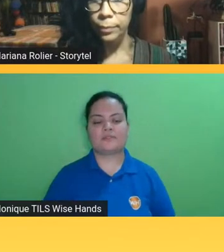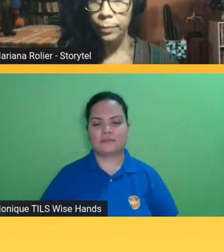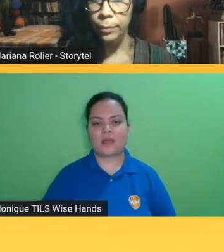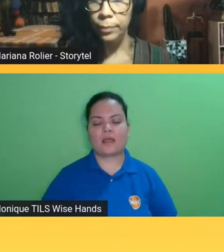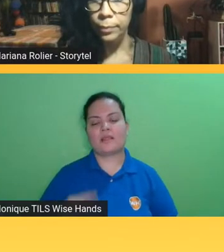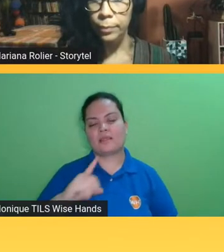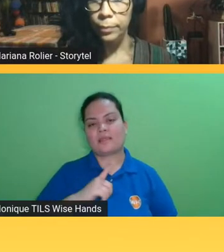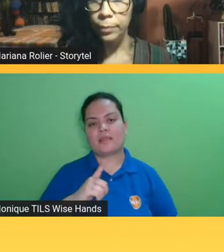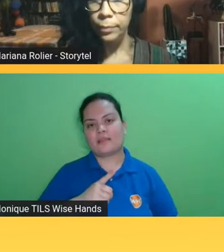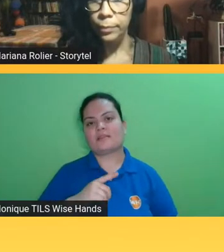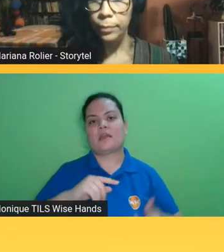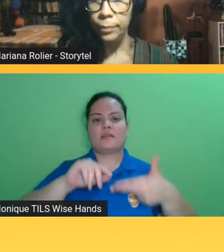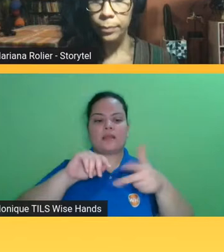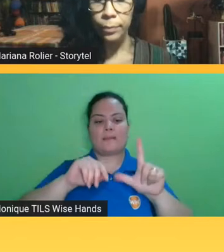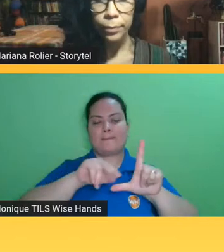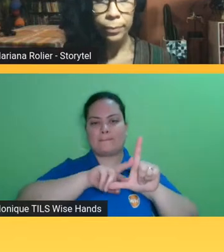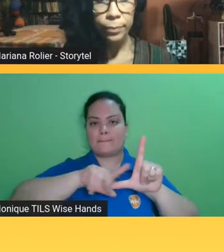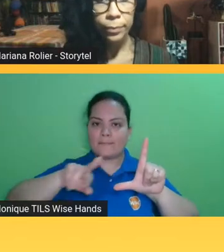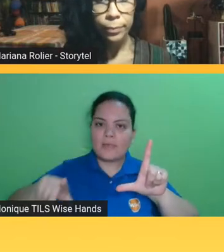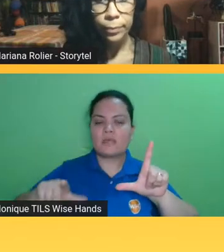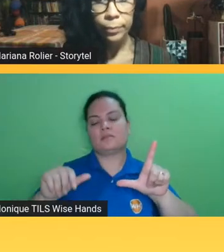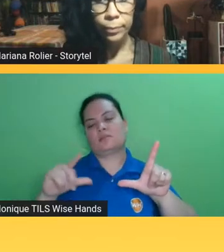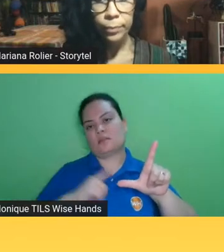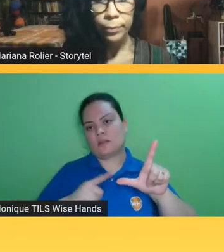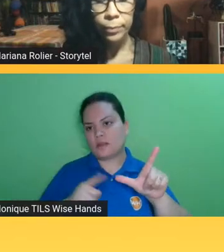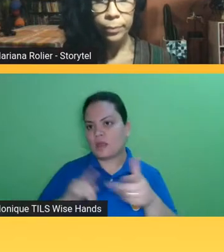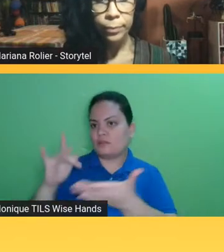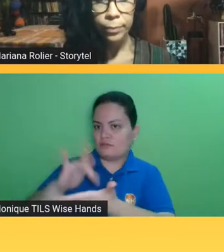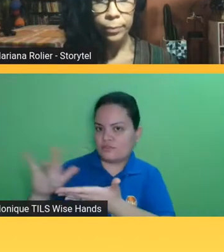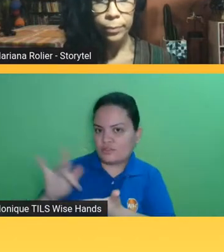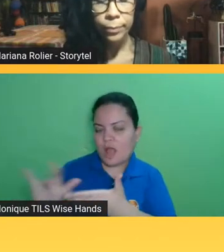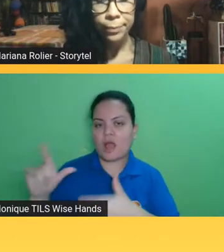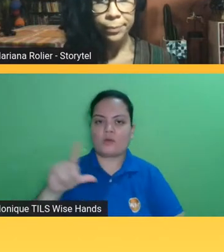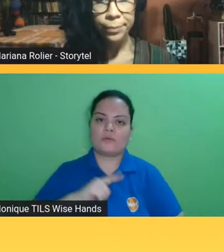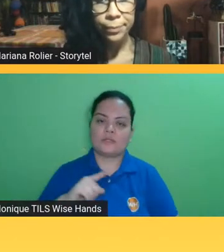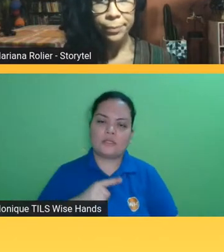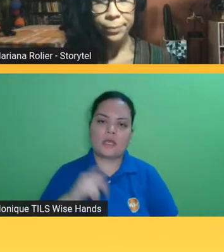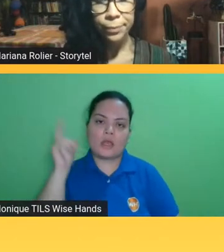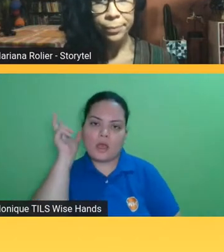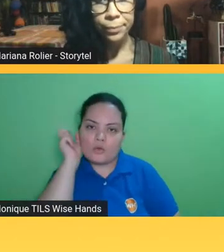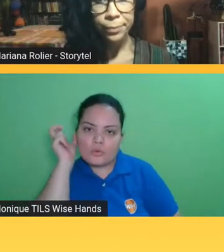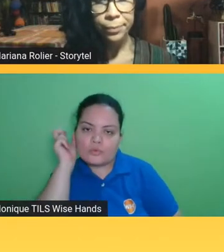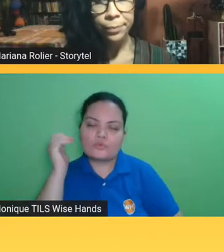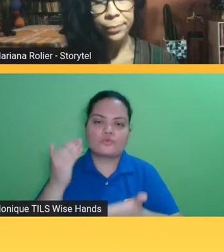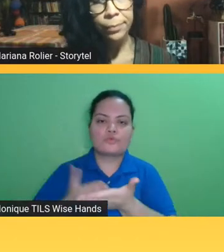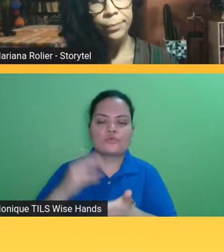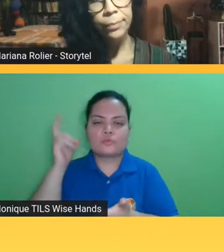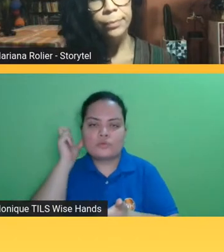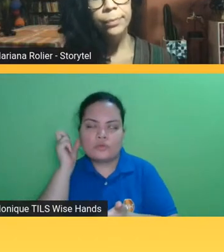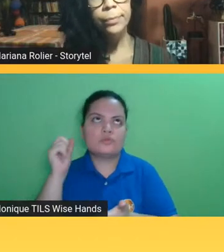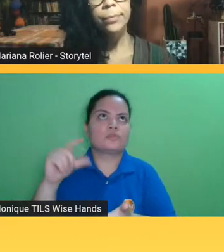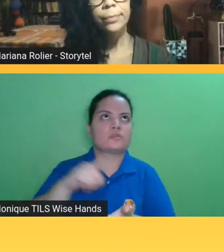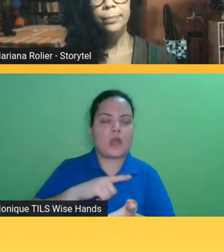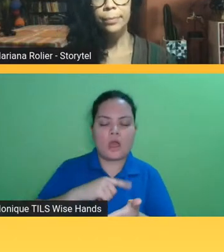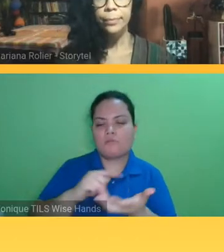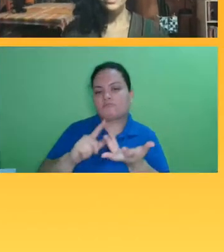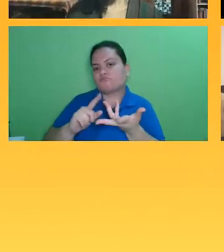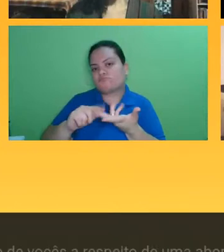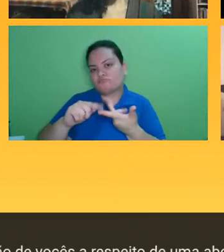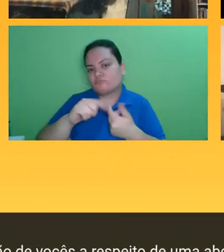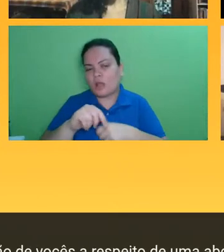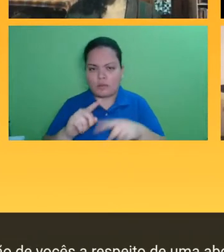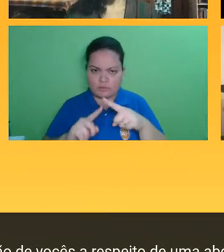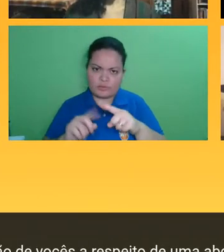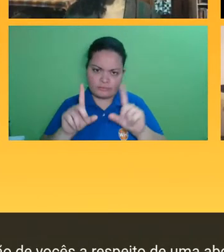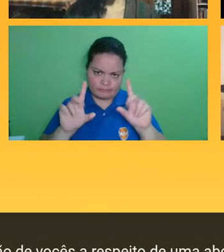gente tem o audiobook a gente tem o digital a gente tem o acessível mas ela pergunta o seguinte gostaria de saber qual visão de